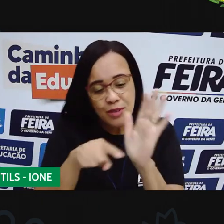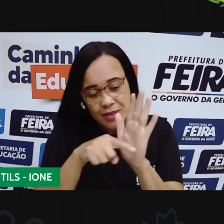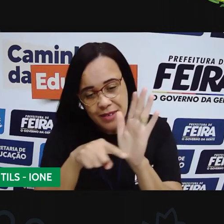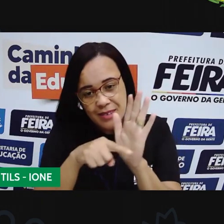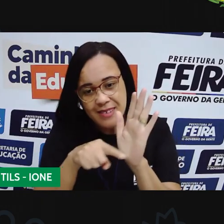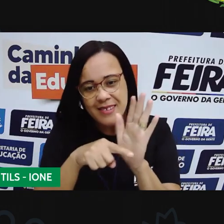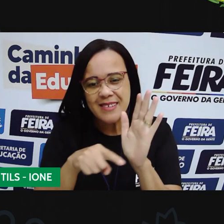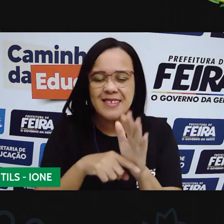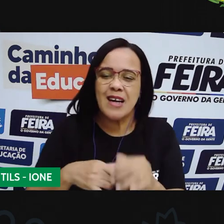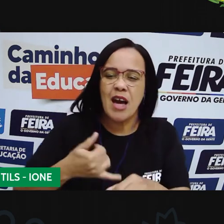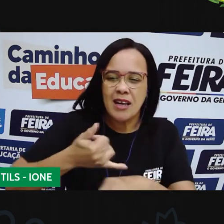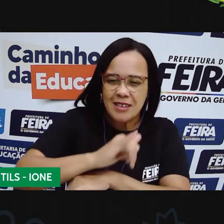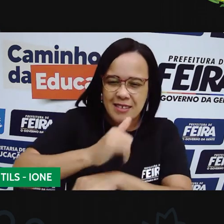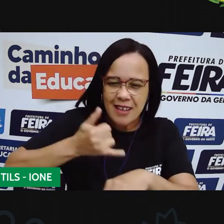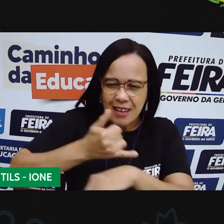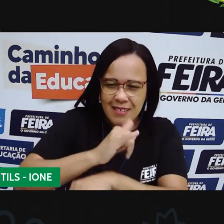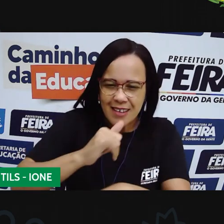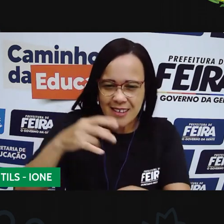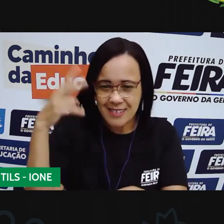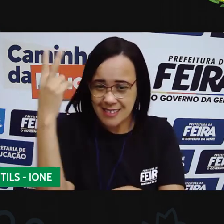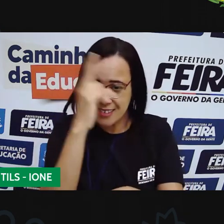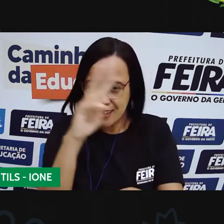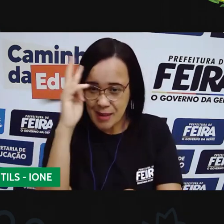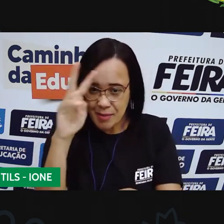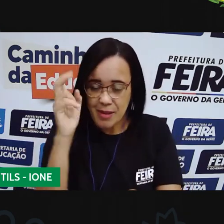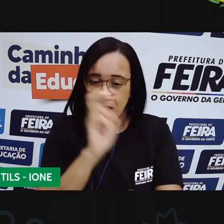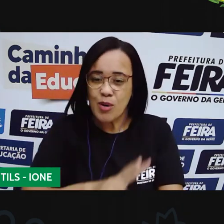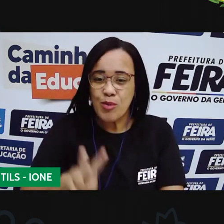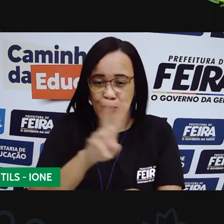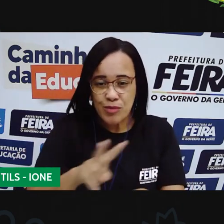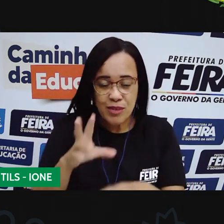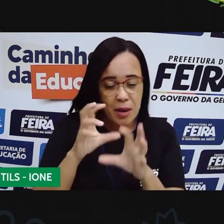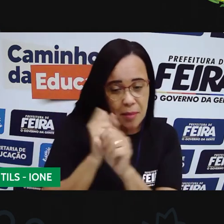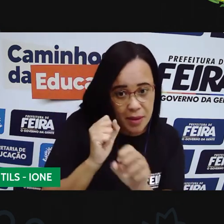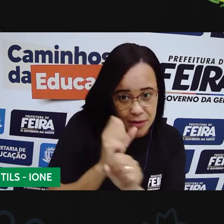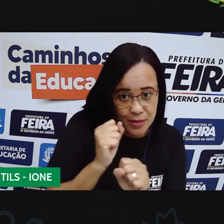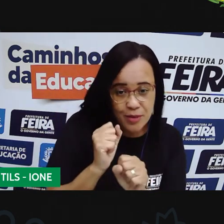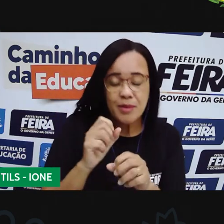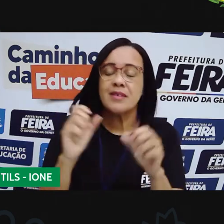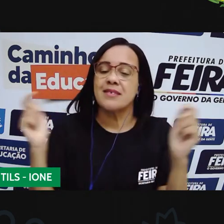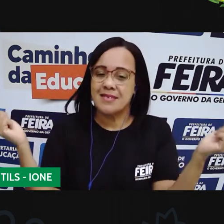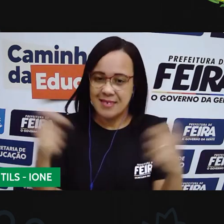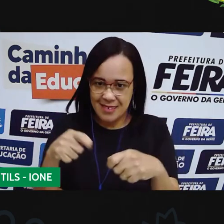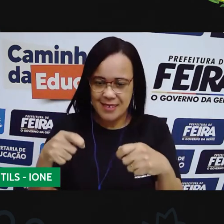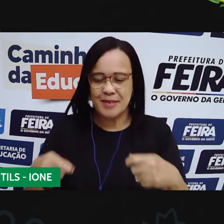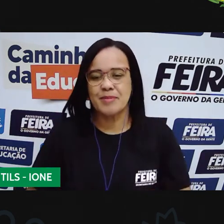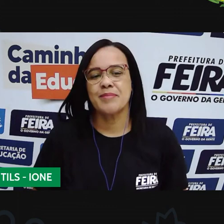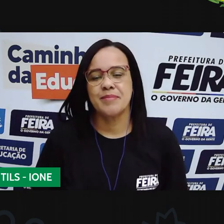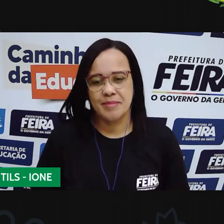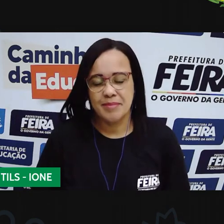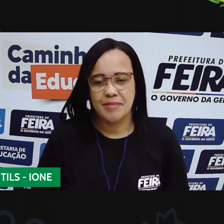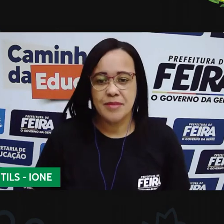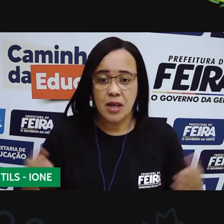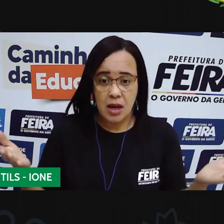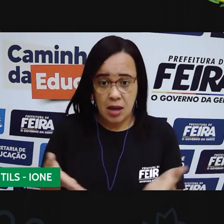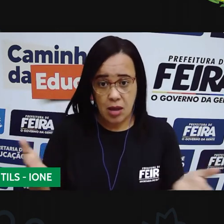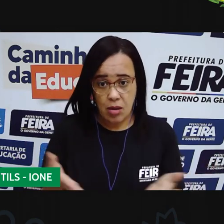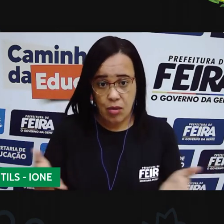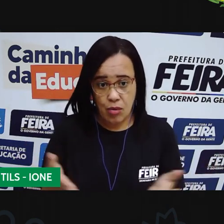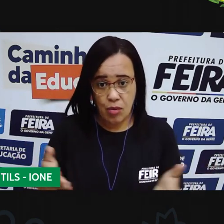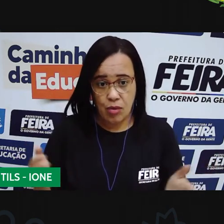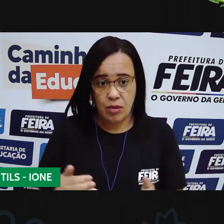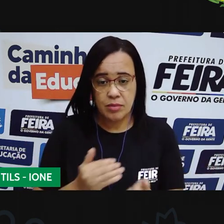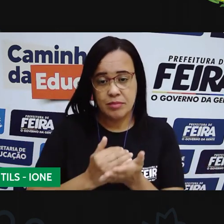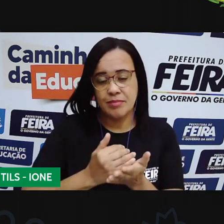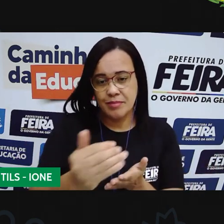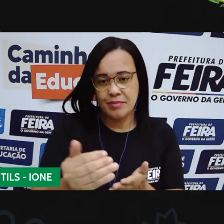uma das estratégias que você pode utilizar para fazer esses cálculos tá? agora criançada a gente vai